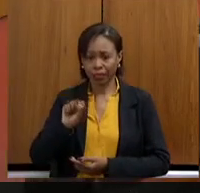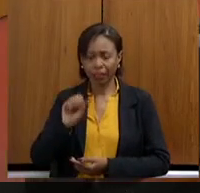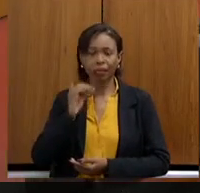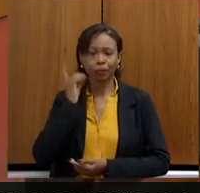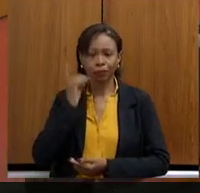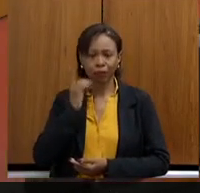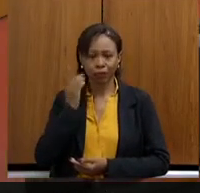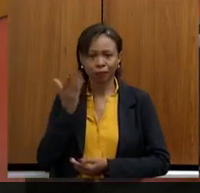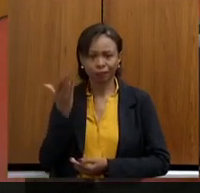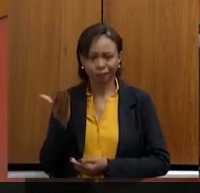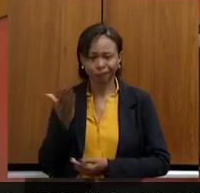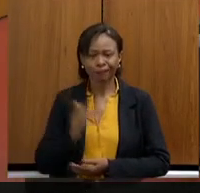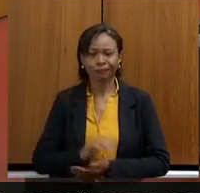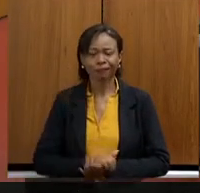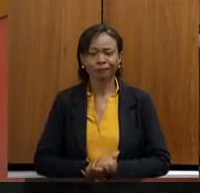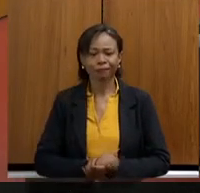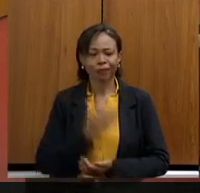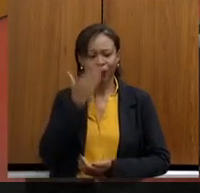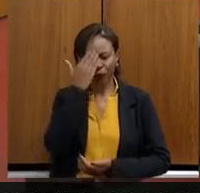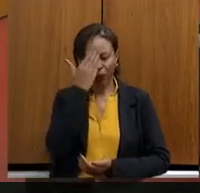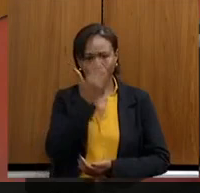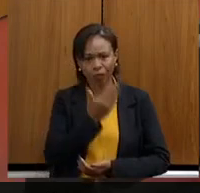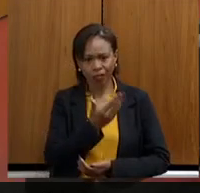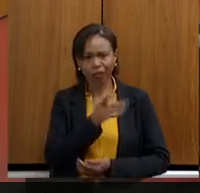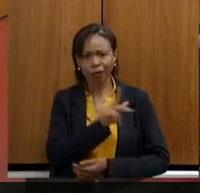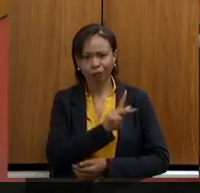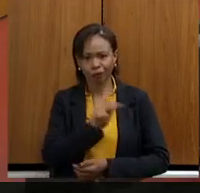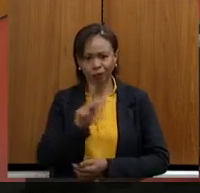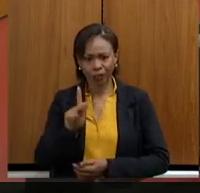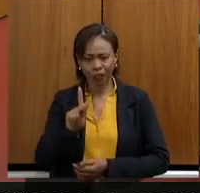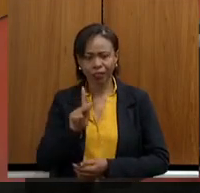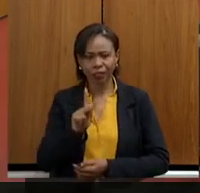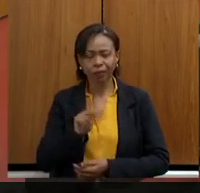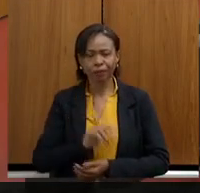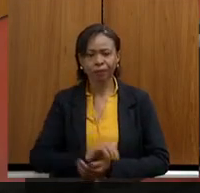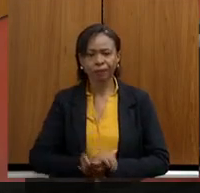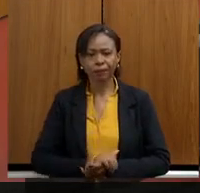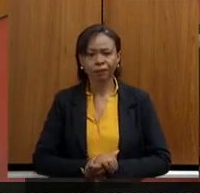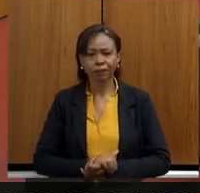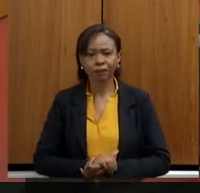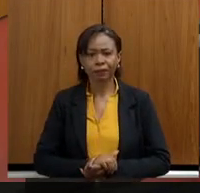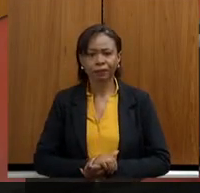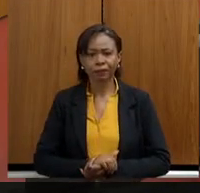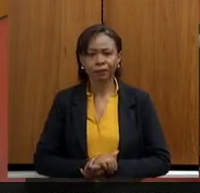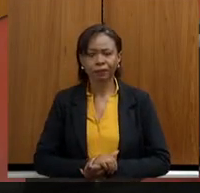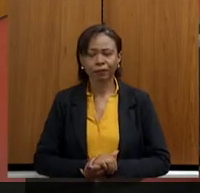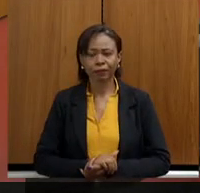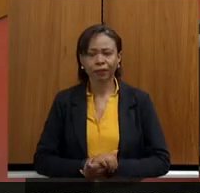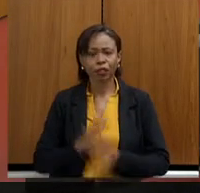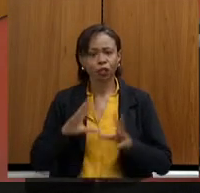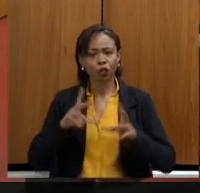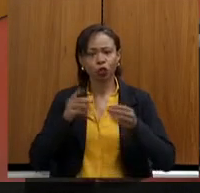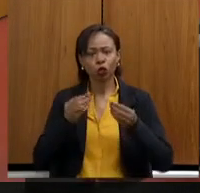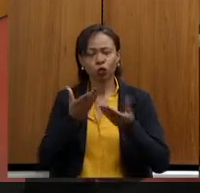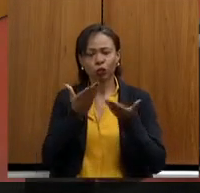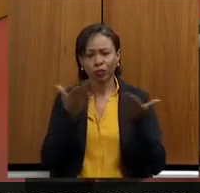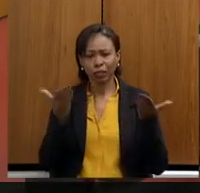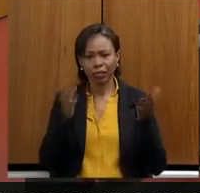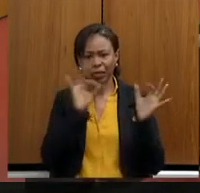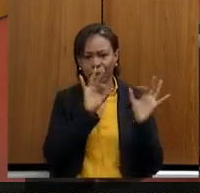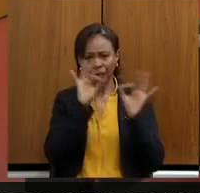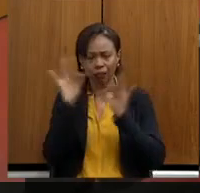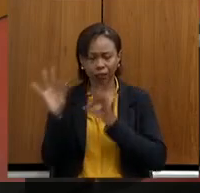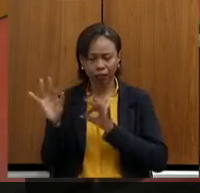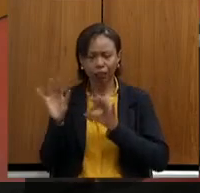Obrigado, presidente Noraldino, da quem cumprimento, da mesma forma todos que nos assistem pela TV Assembleia,